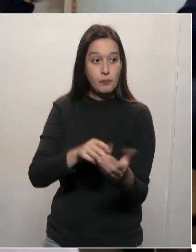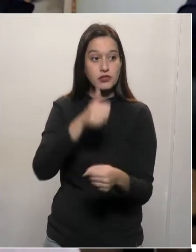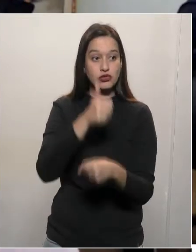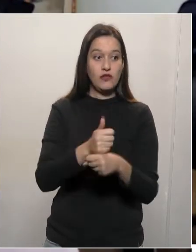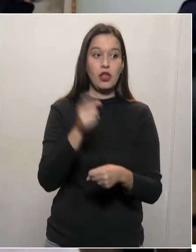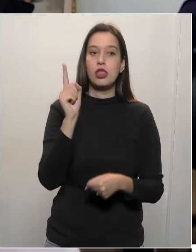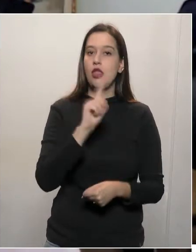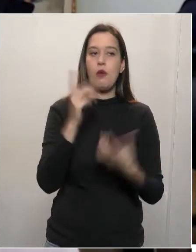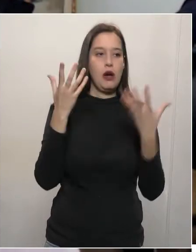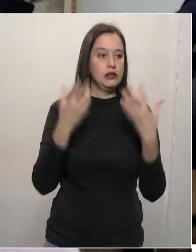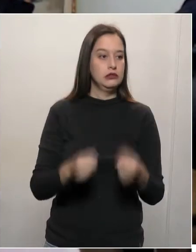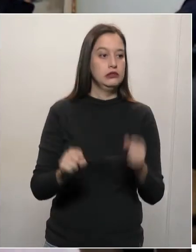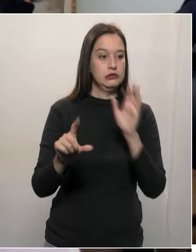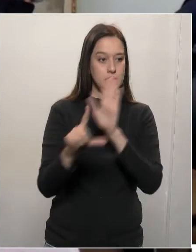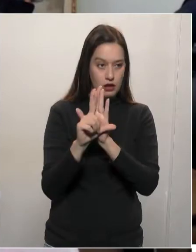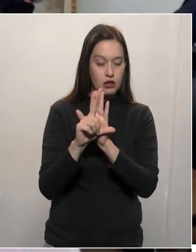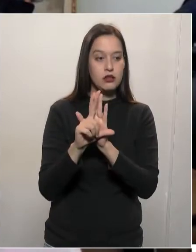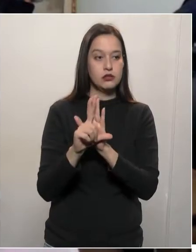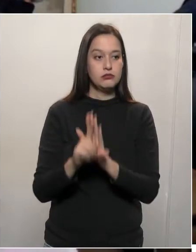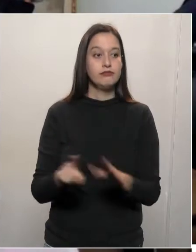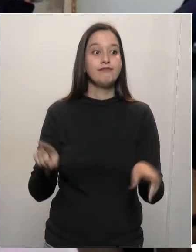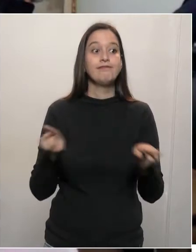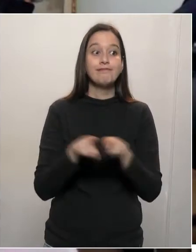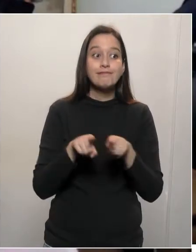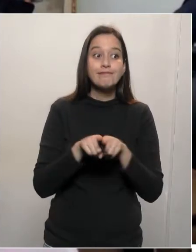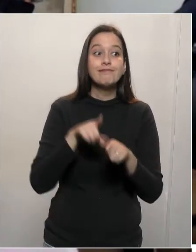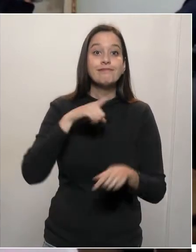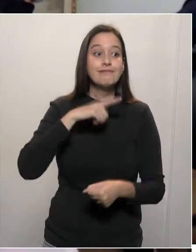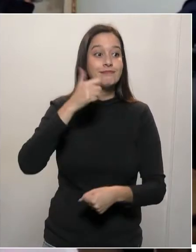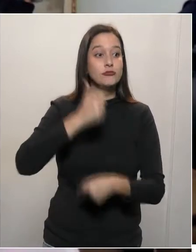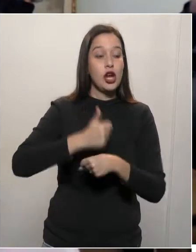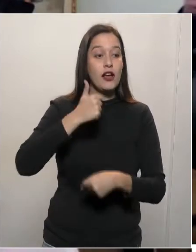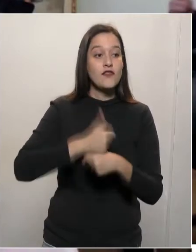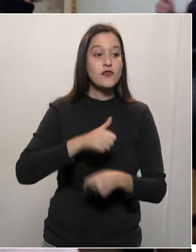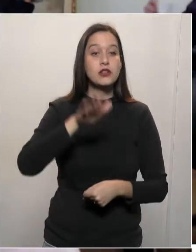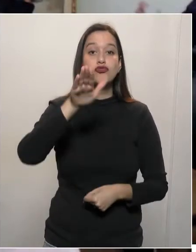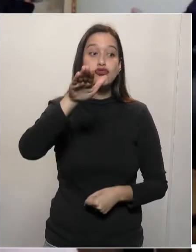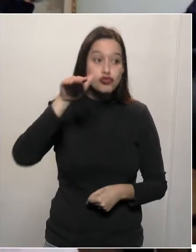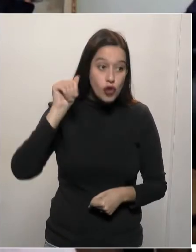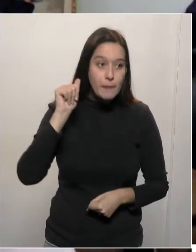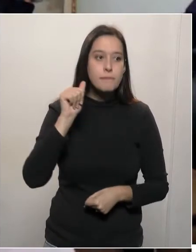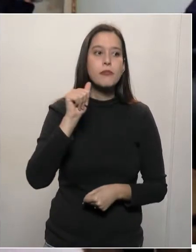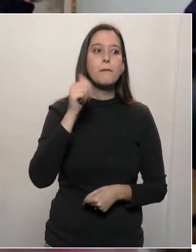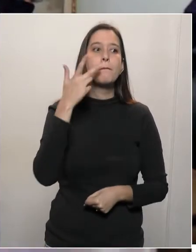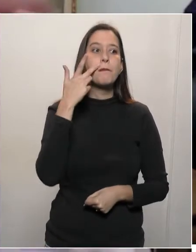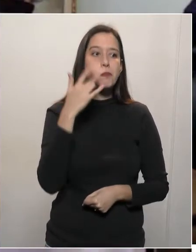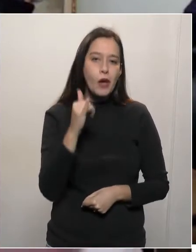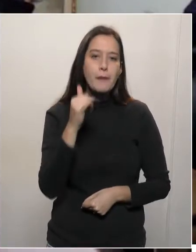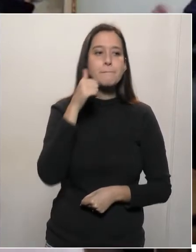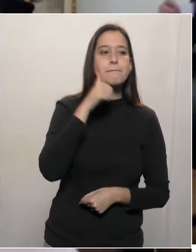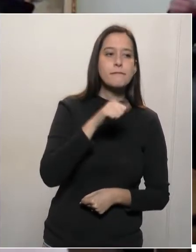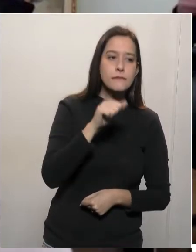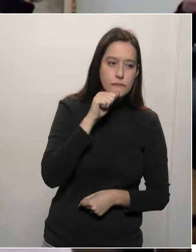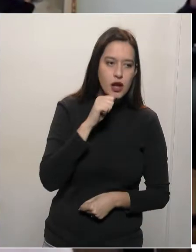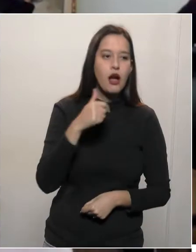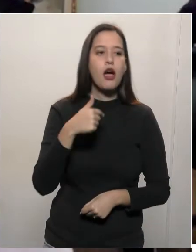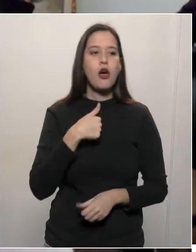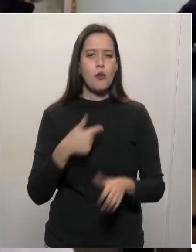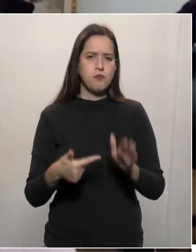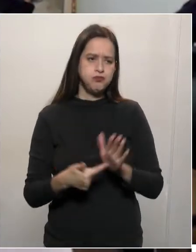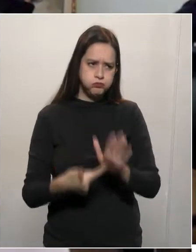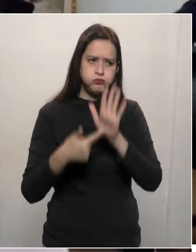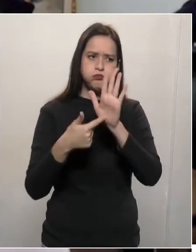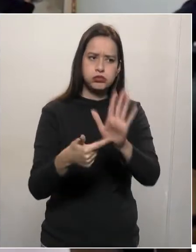abordando os pais. Eu vou trazer aqui isso para vocês no âmbito da Comissão de Educação. Vou trazer isso. Agora,